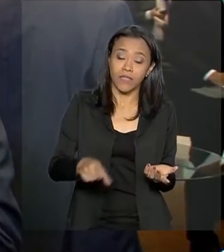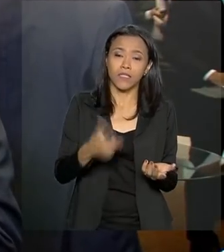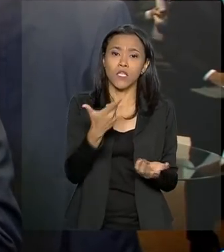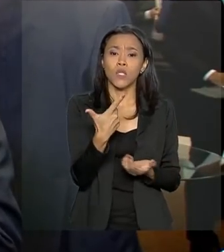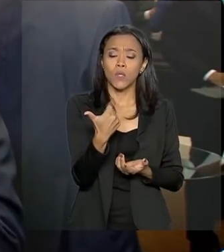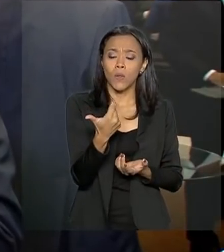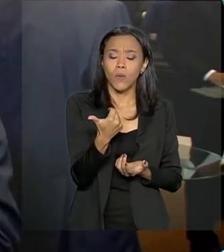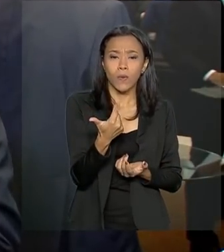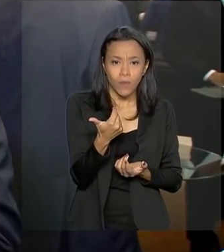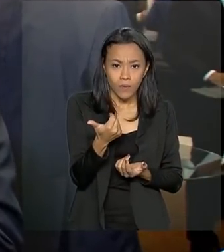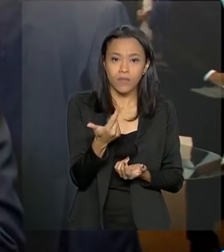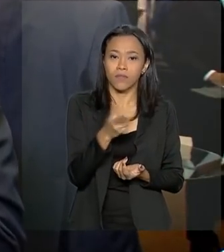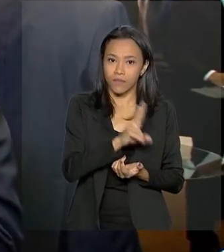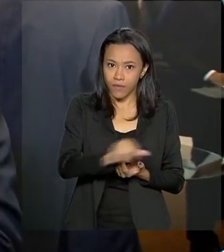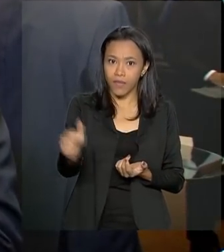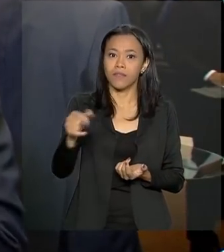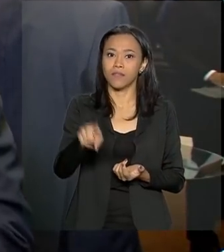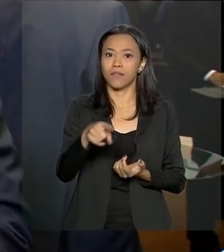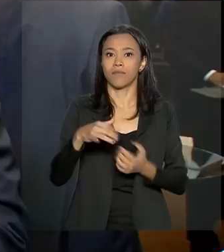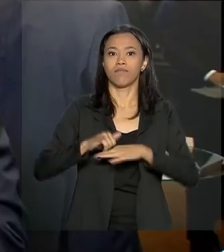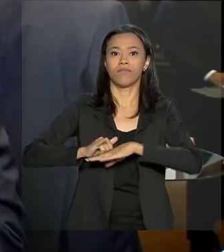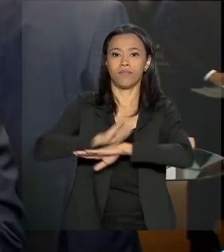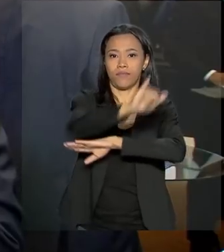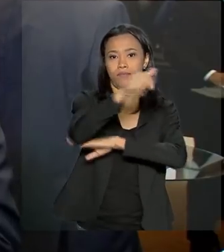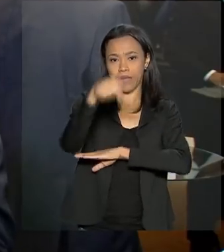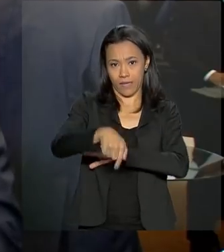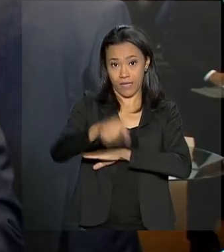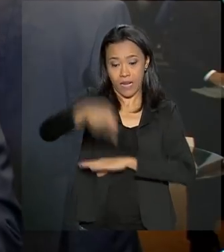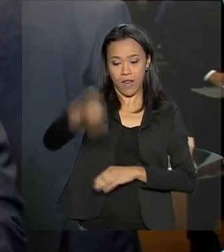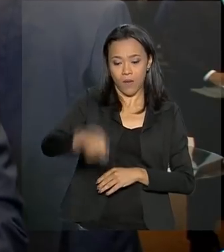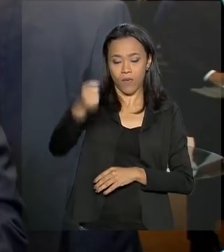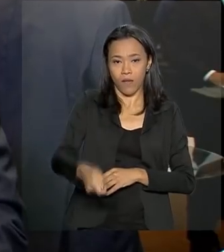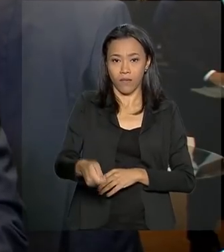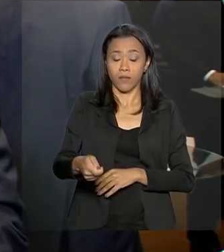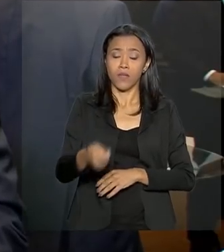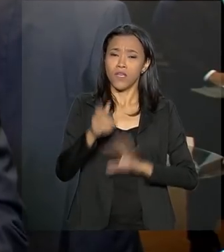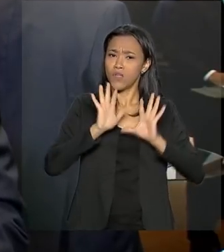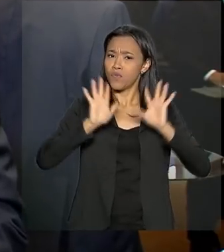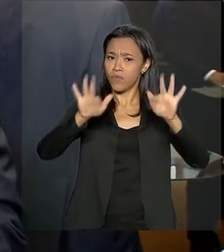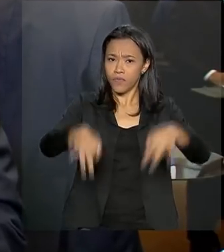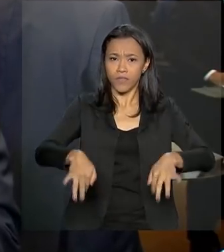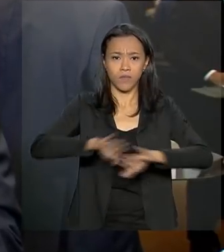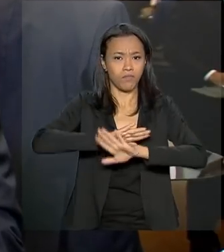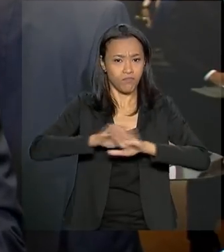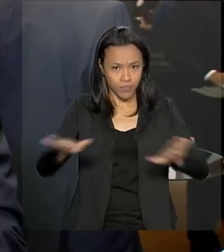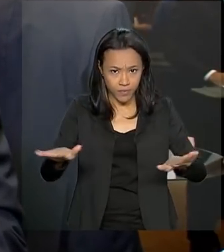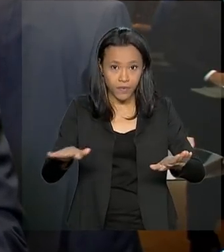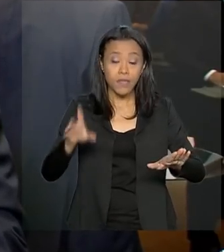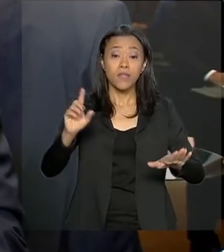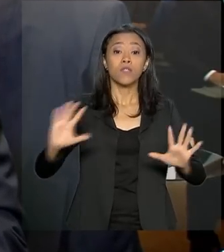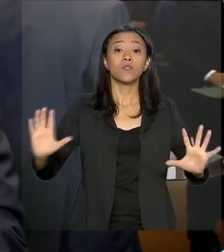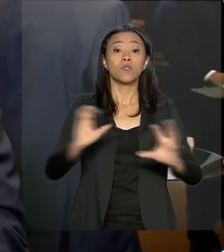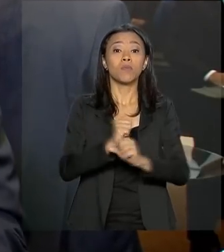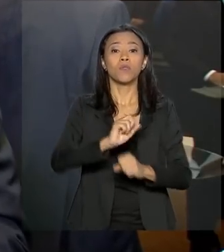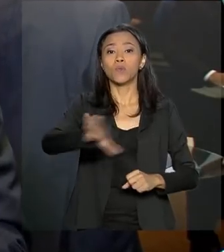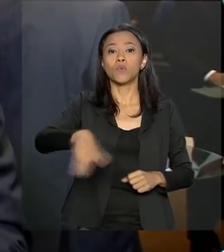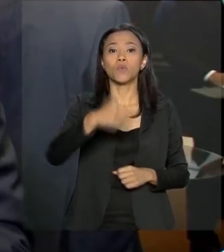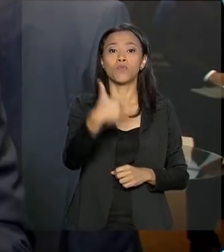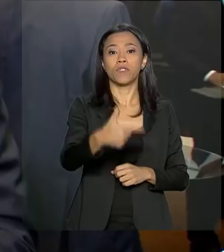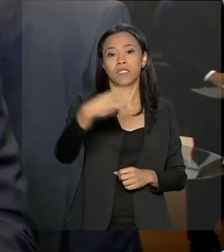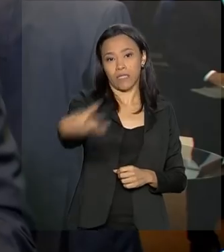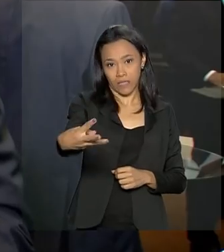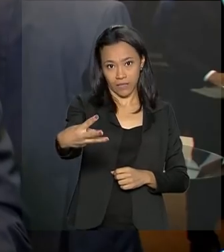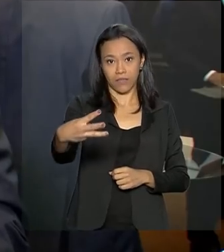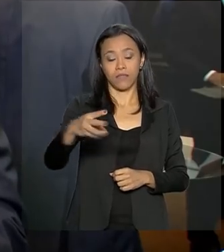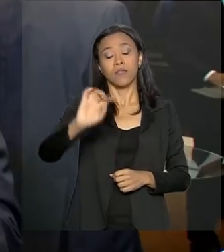12 aeroportos serão leiloados aqui. Ao final deste processo serão 23 aeroportos concedidos e logo